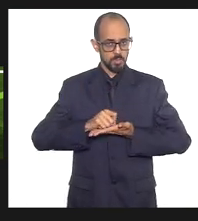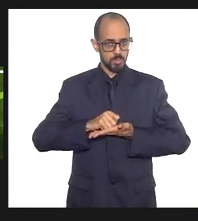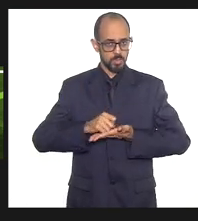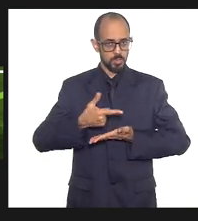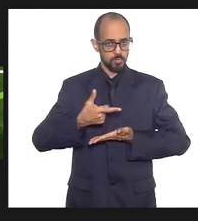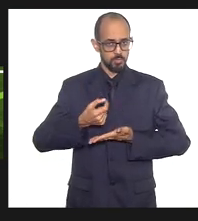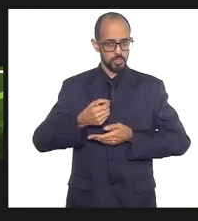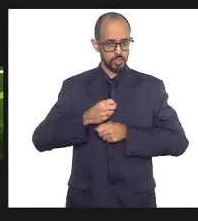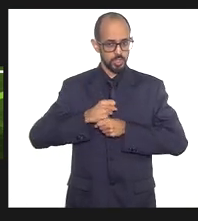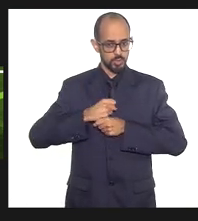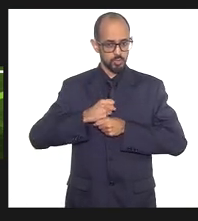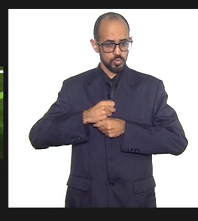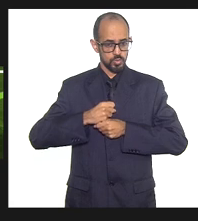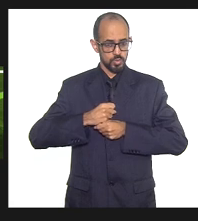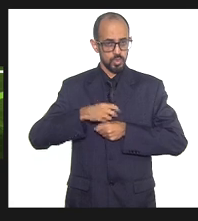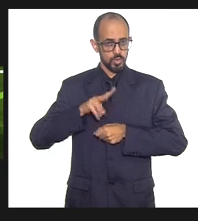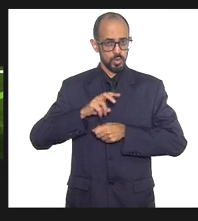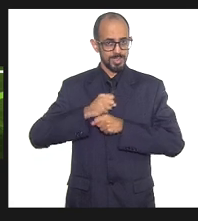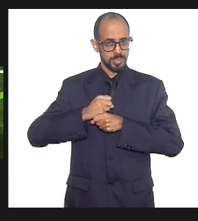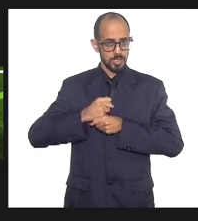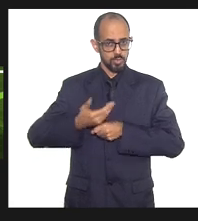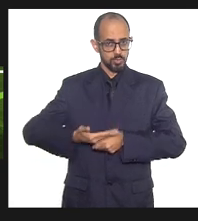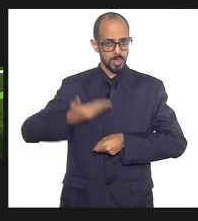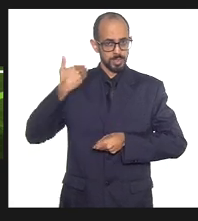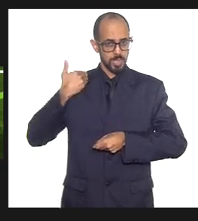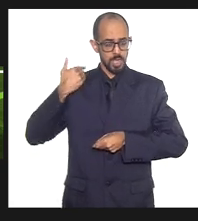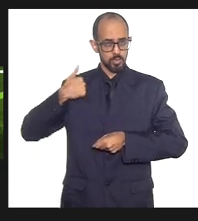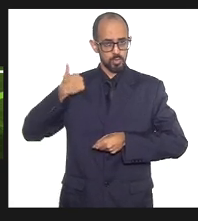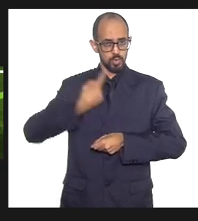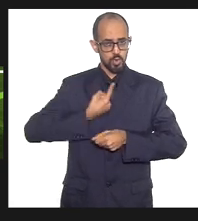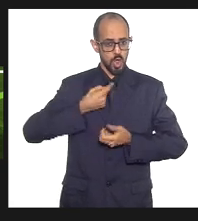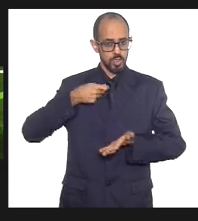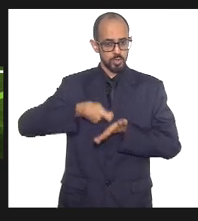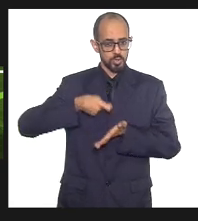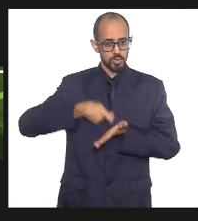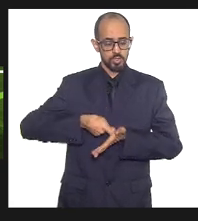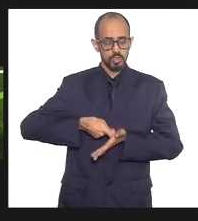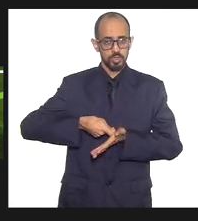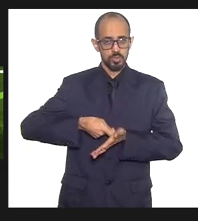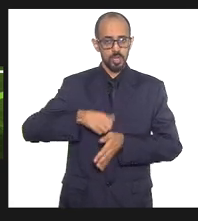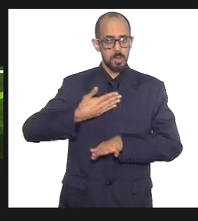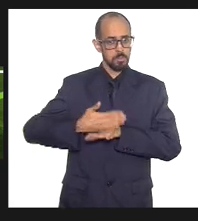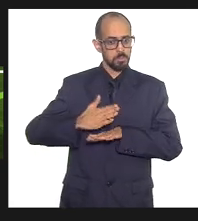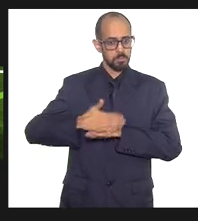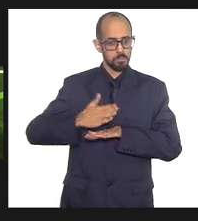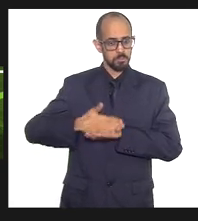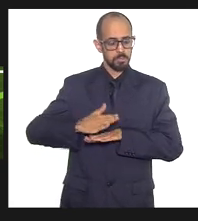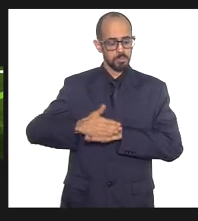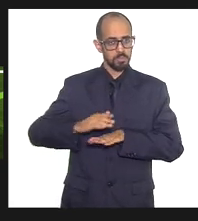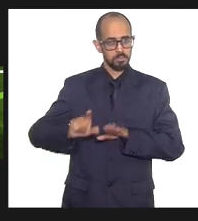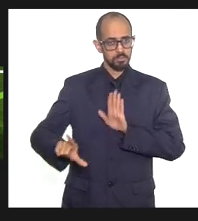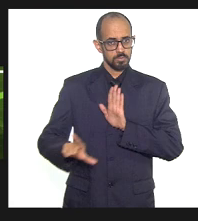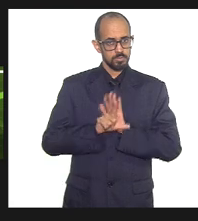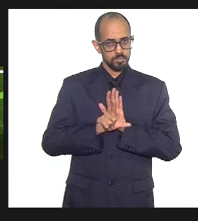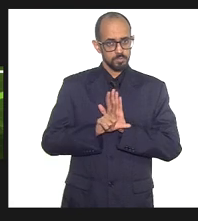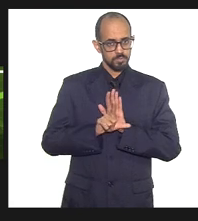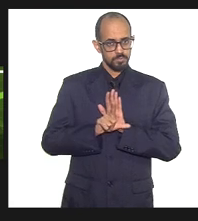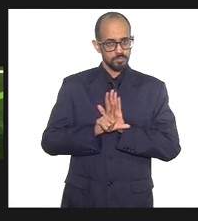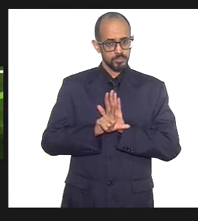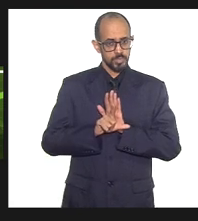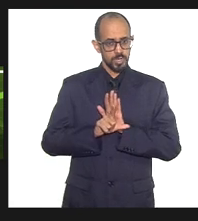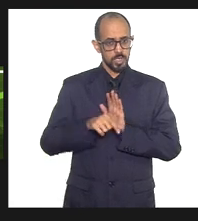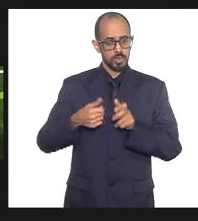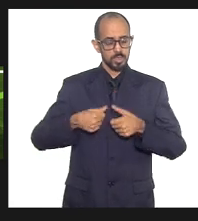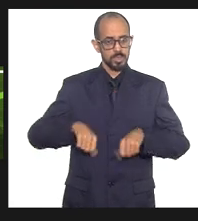dois anos atrás nós cobramos a implementação dessa lei, e estavam lá a descensoria, o Ministério